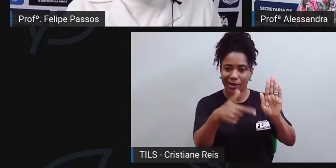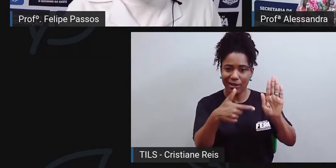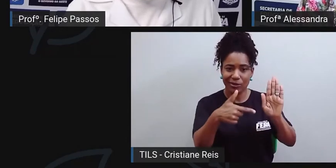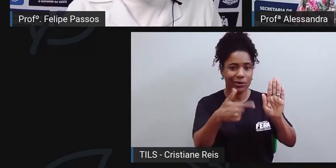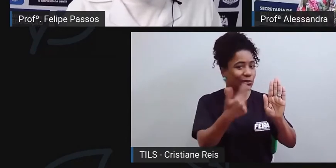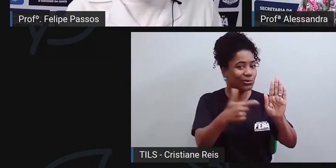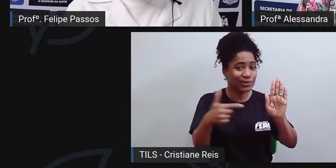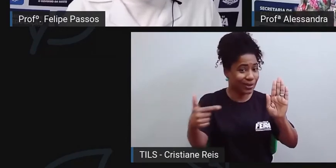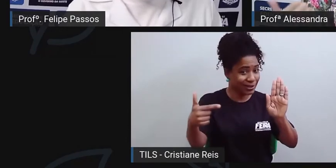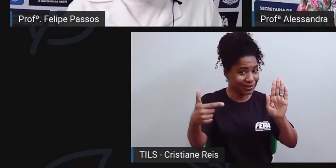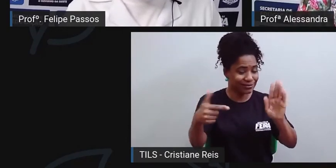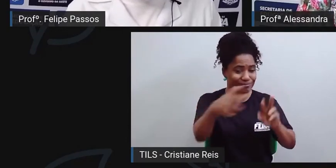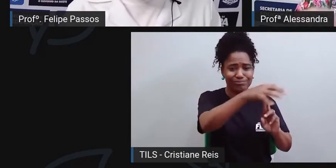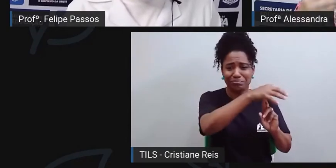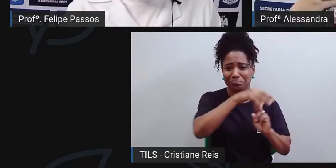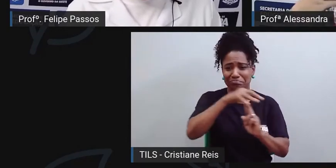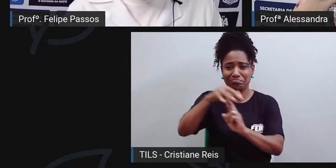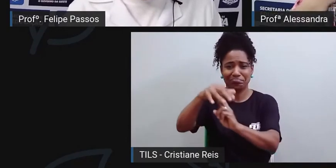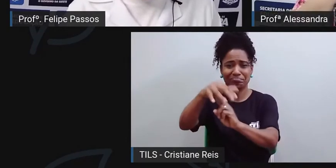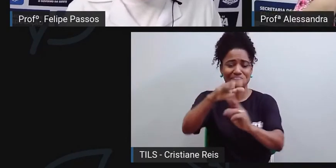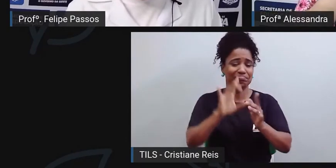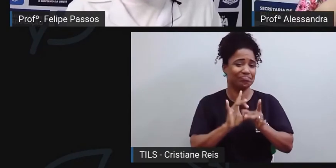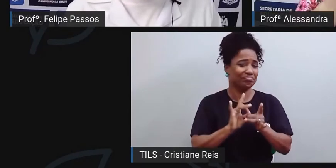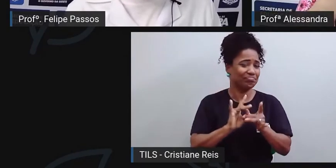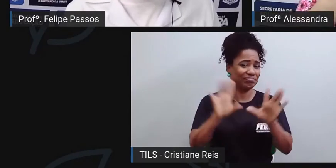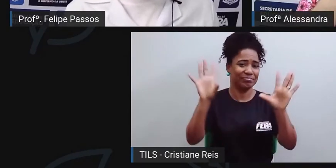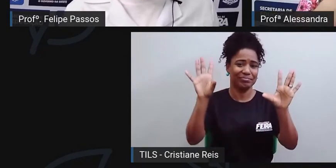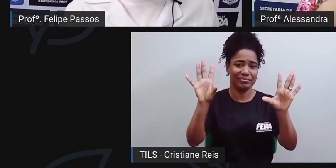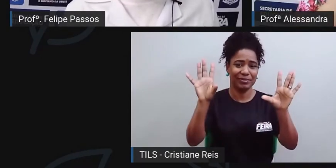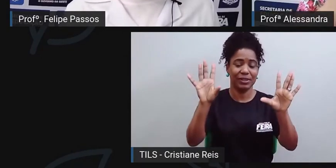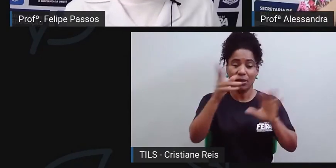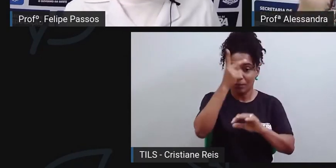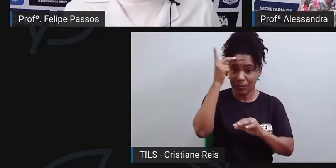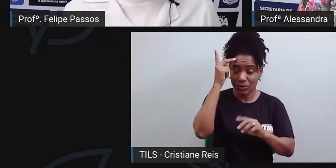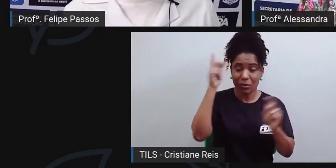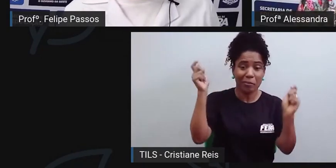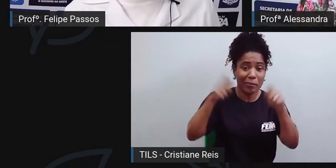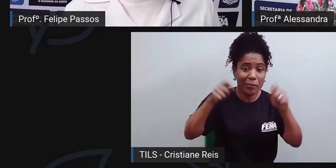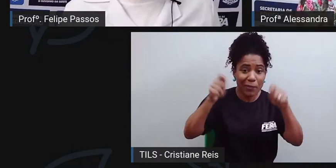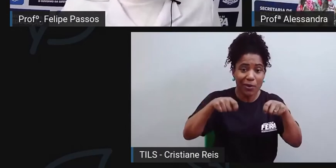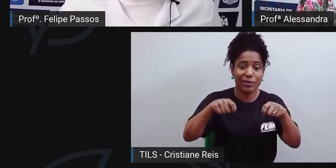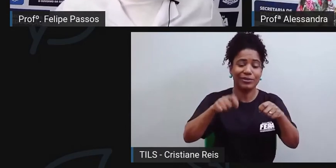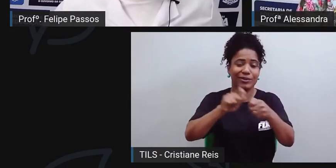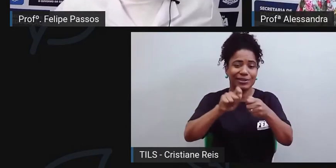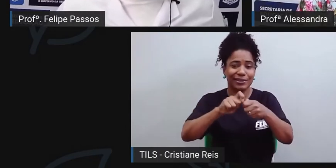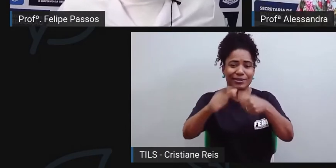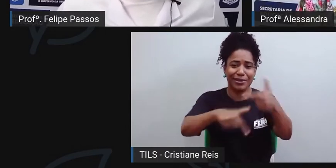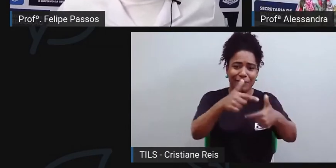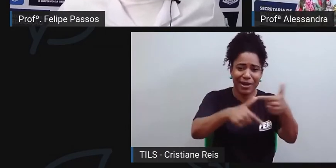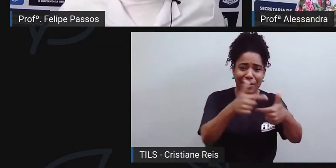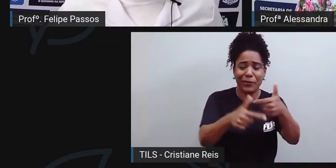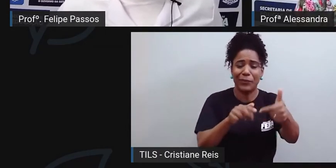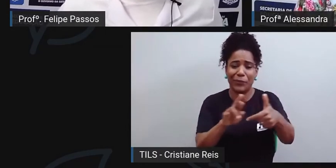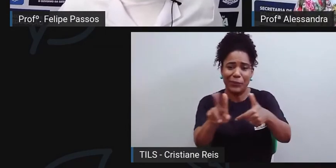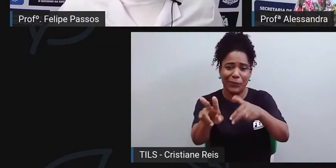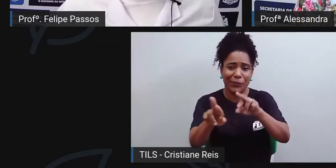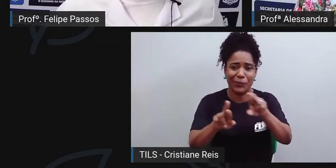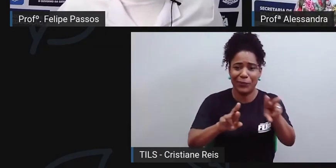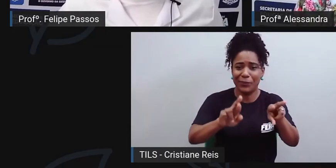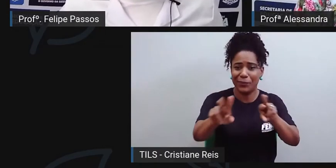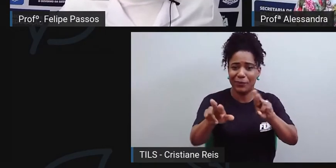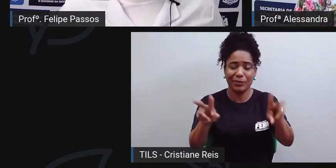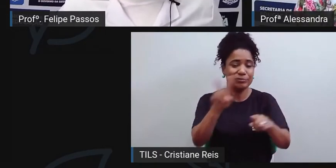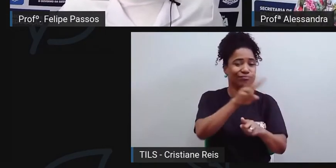a possibilidades de realização de uma série de atividades, tá? E aí,